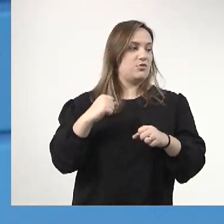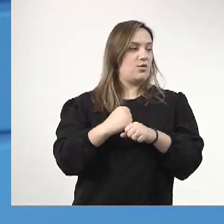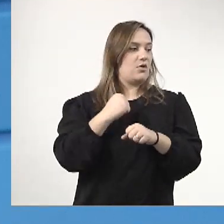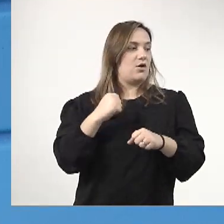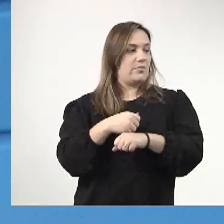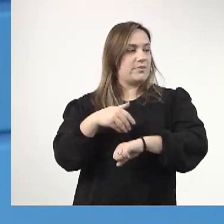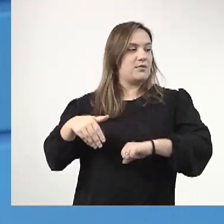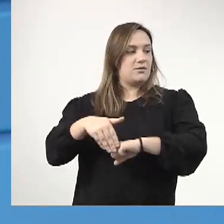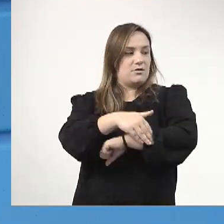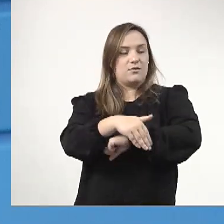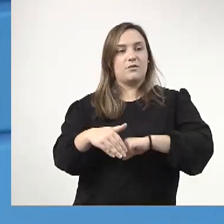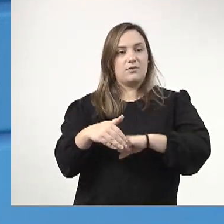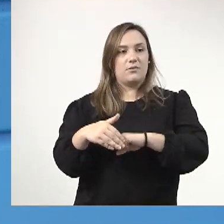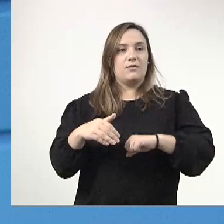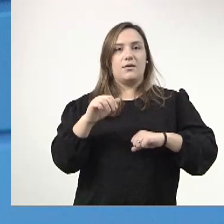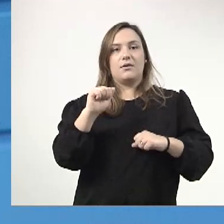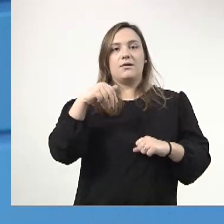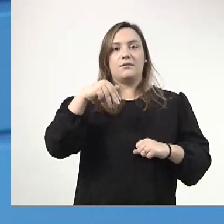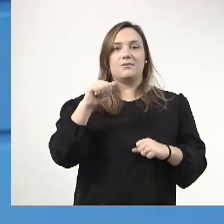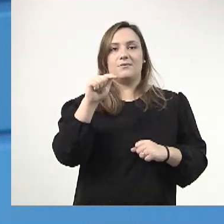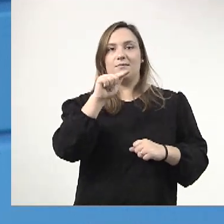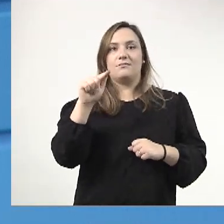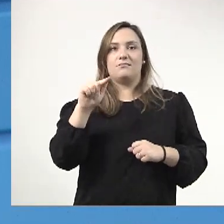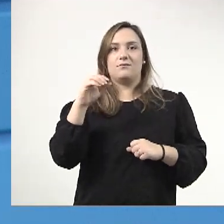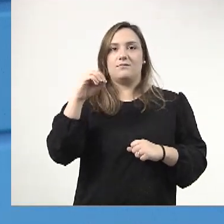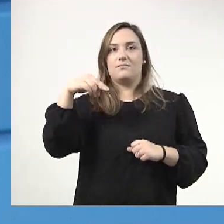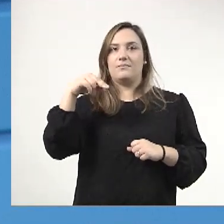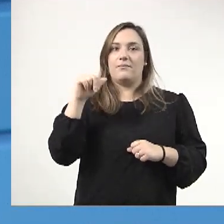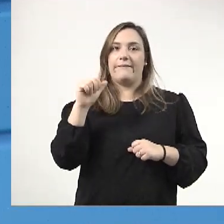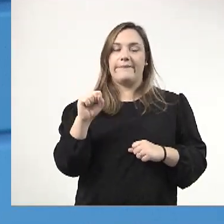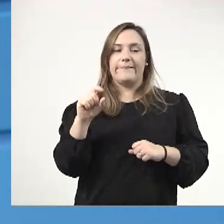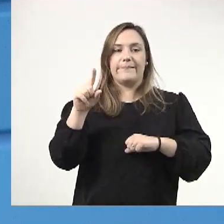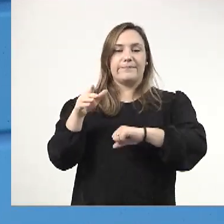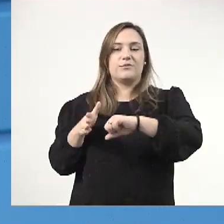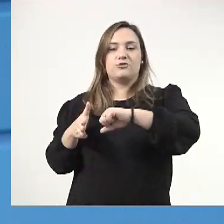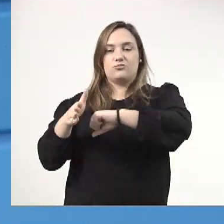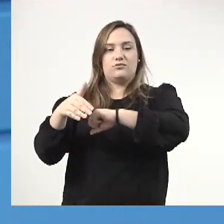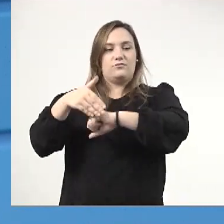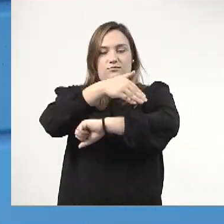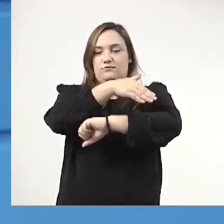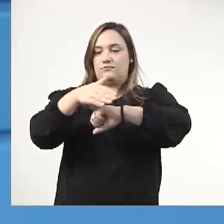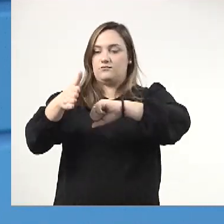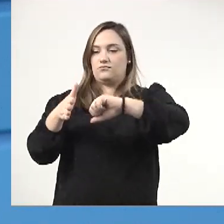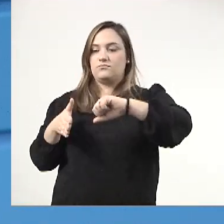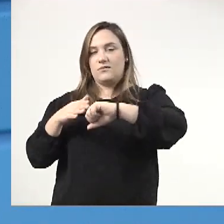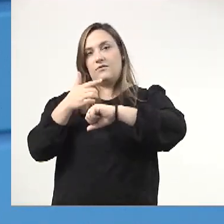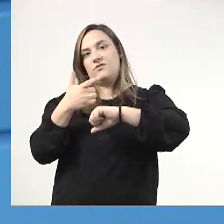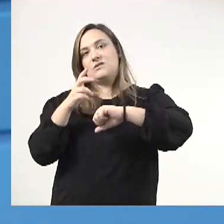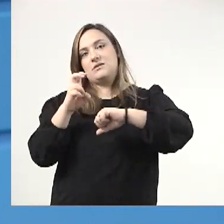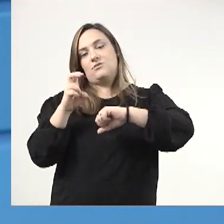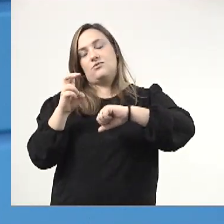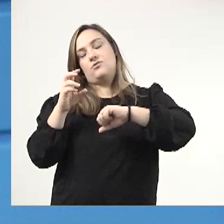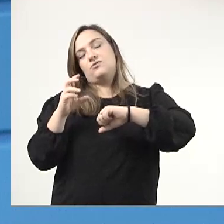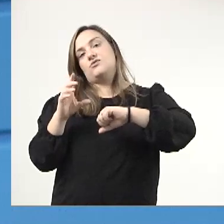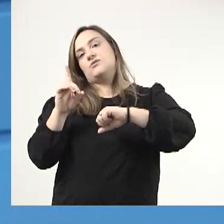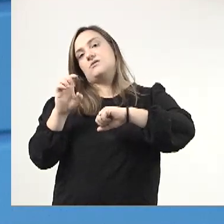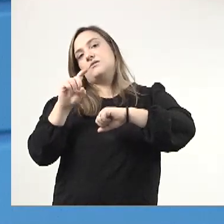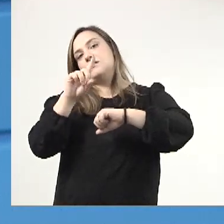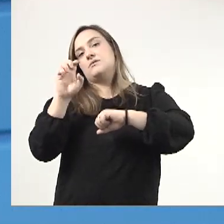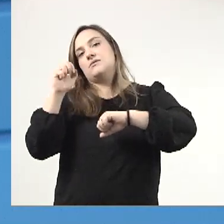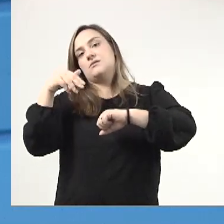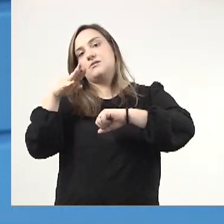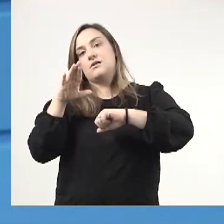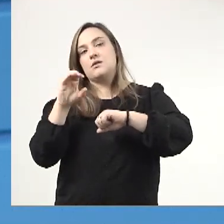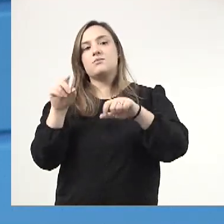Amazonas, no trecho do cruzamento com a Rua 25 de Dezembro. Também uma indicação deste poder